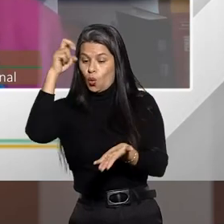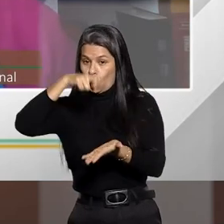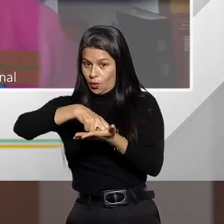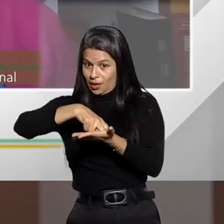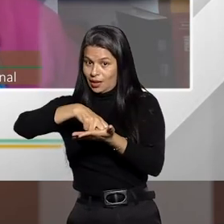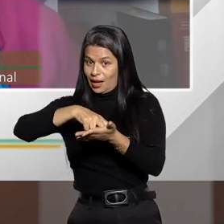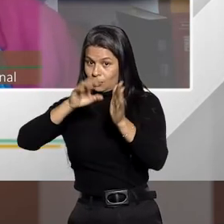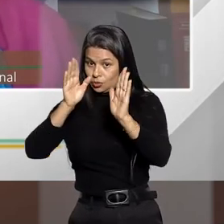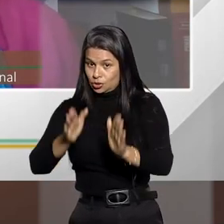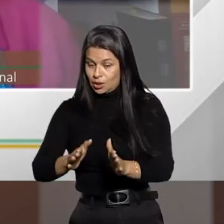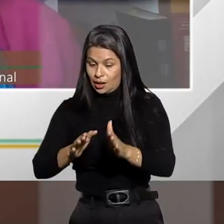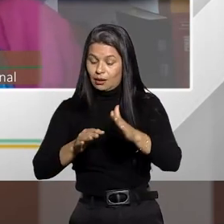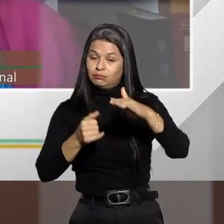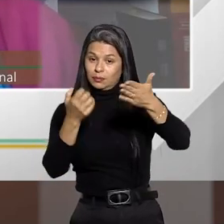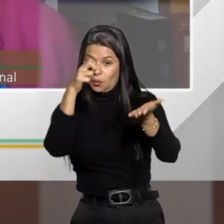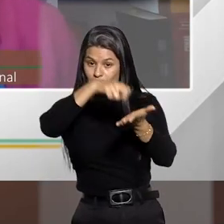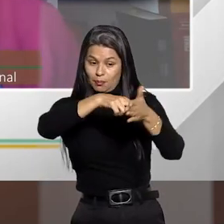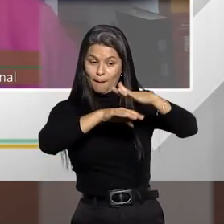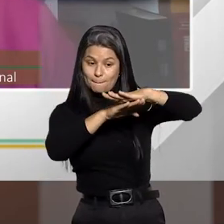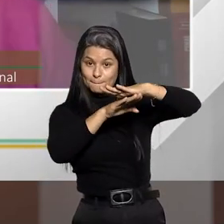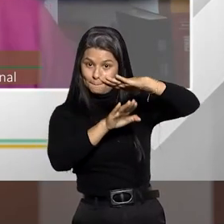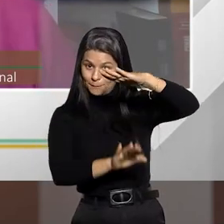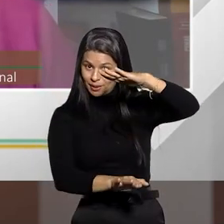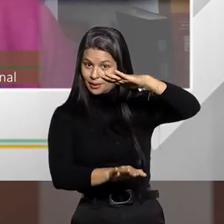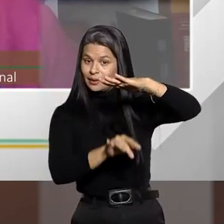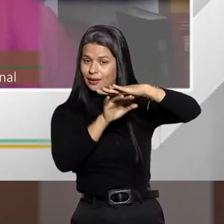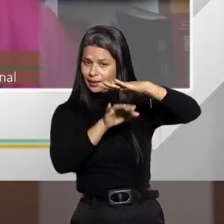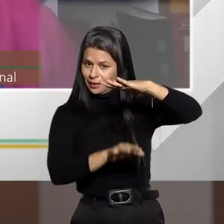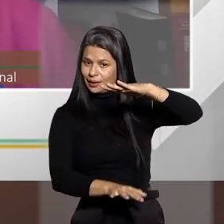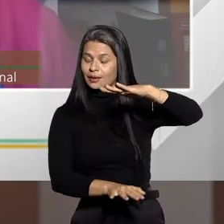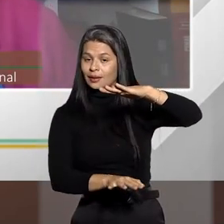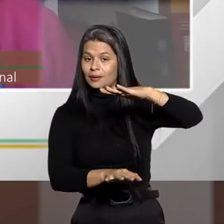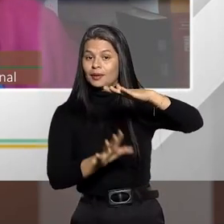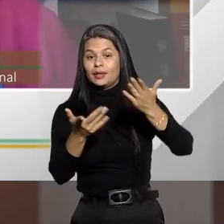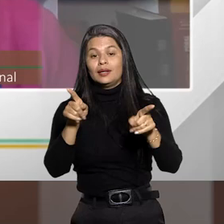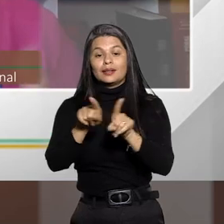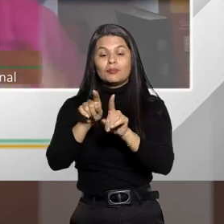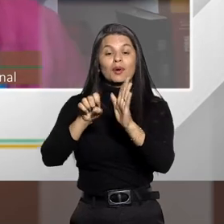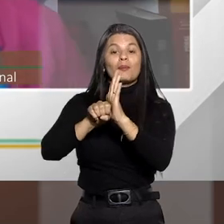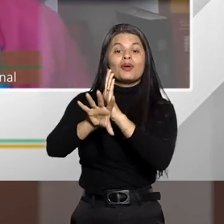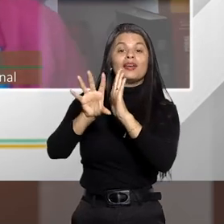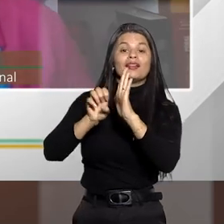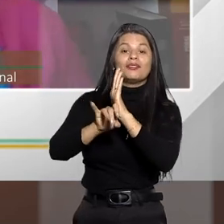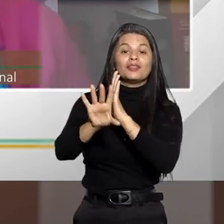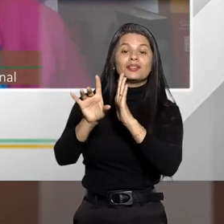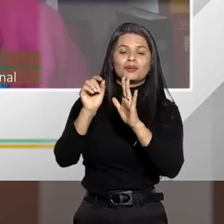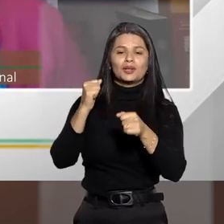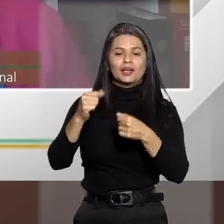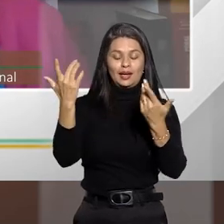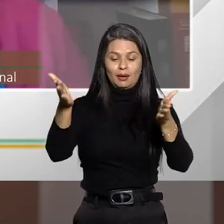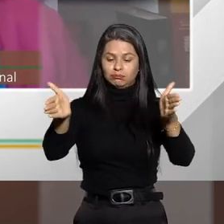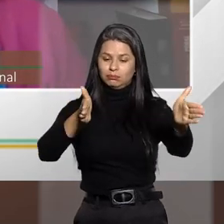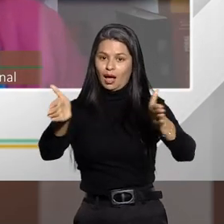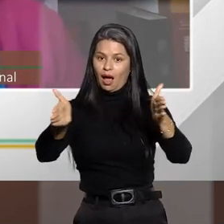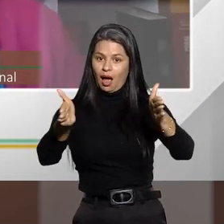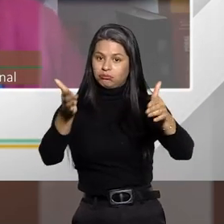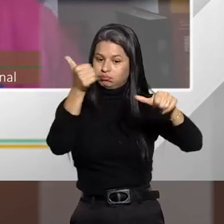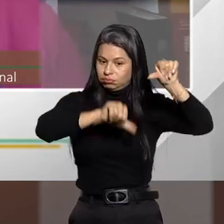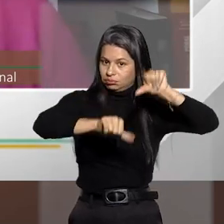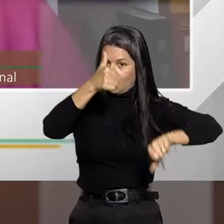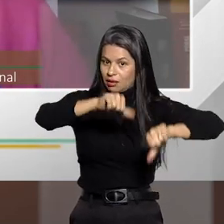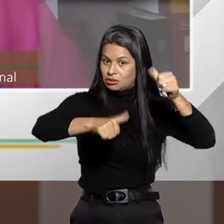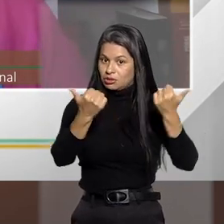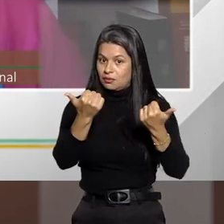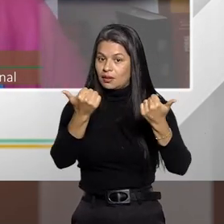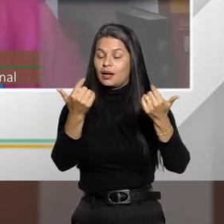infração com uma pequena pequena pena, né? E ele recebia o benefício, ficava no período de prova, mas, de fato, para